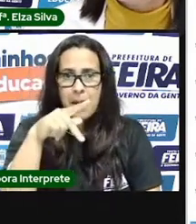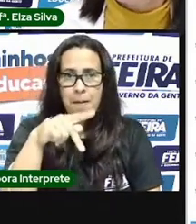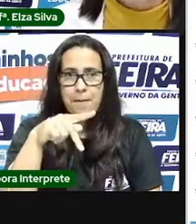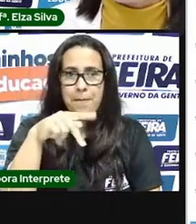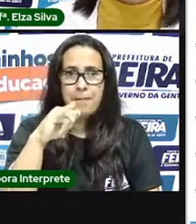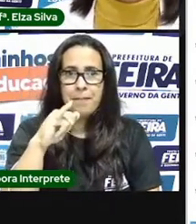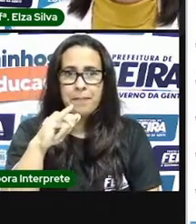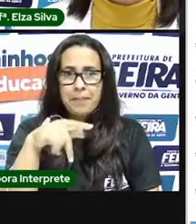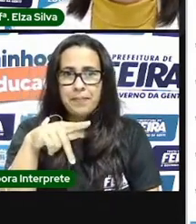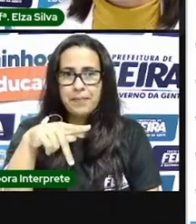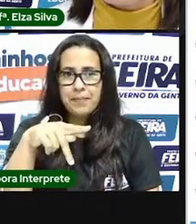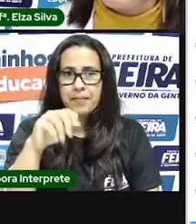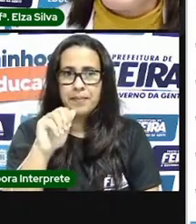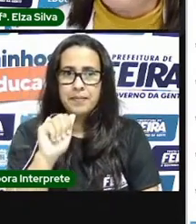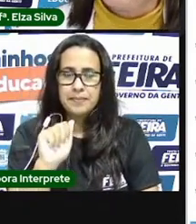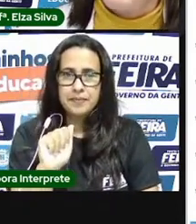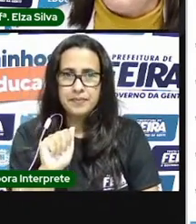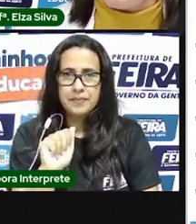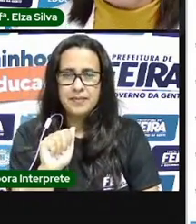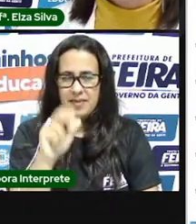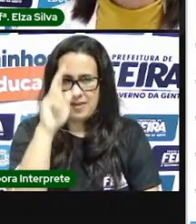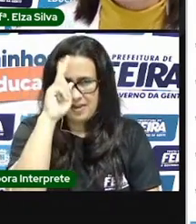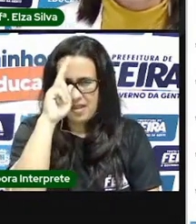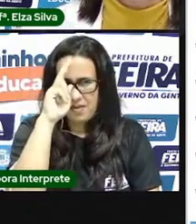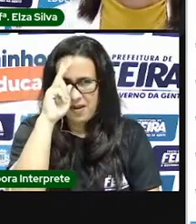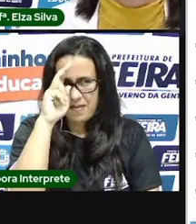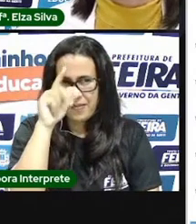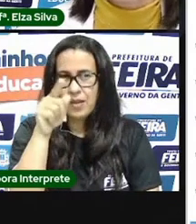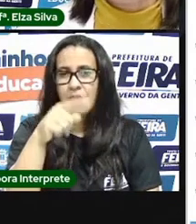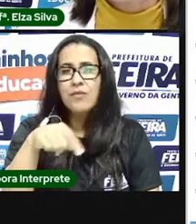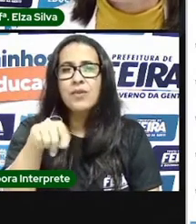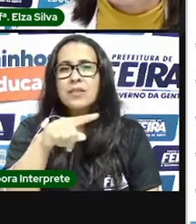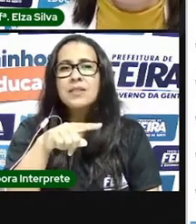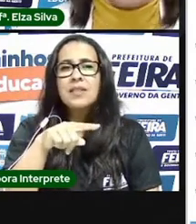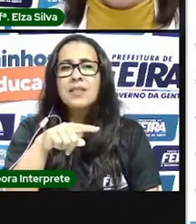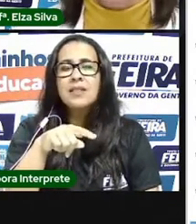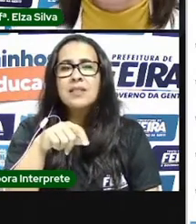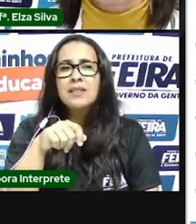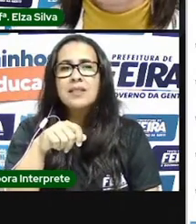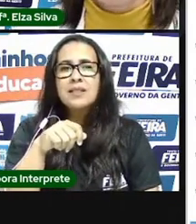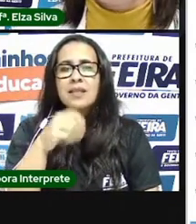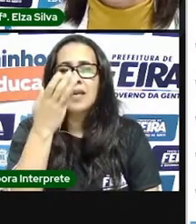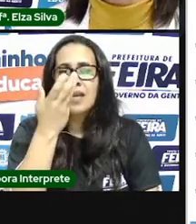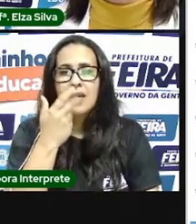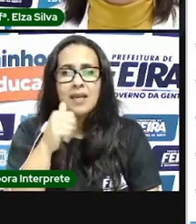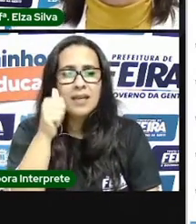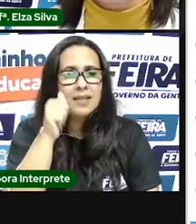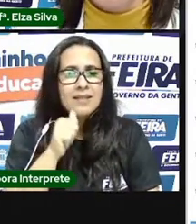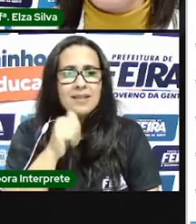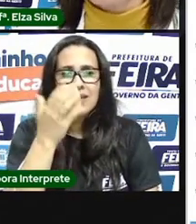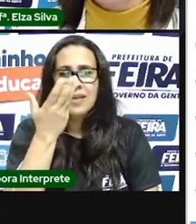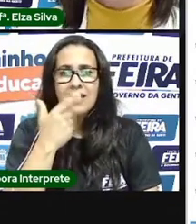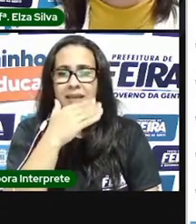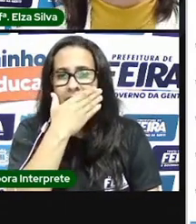dessa saudade maravilhosa olha vocês lá meninos e meninas no ar livre empinando